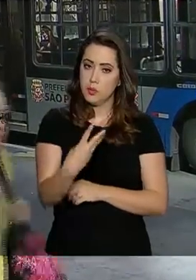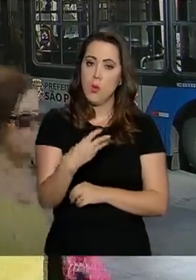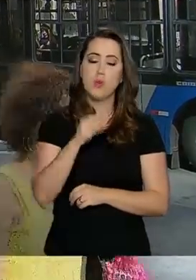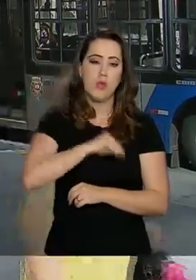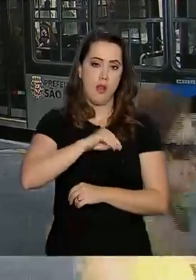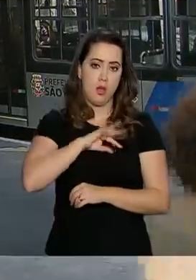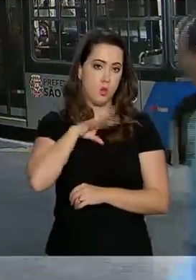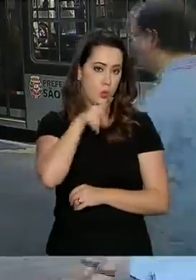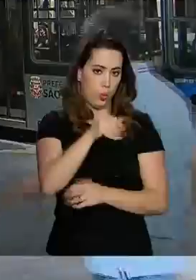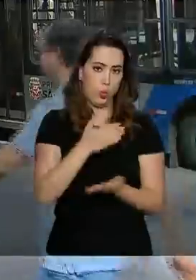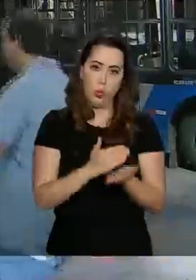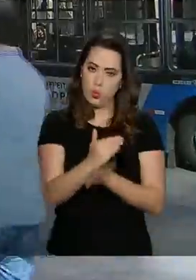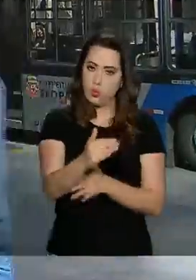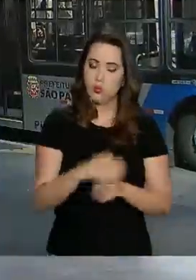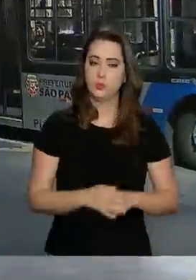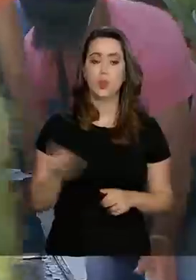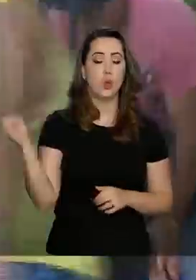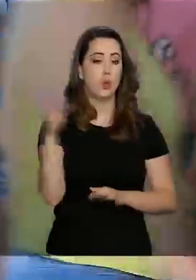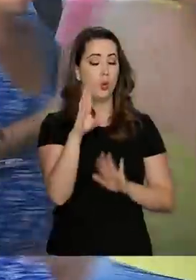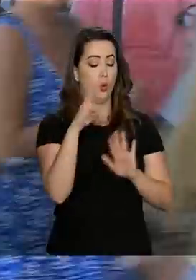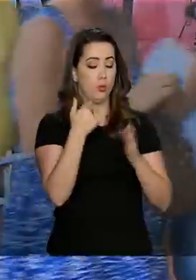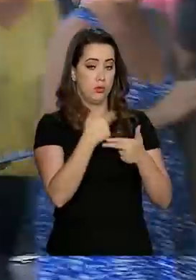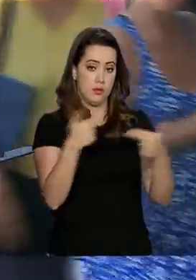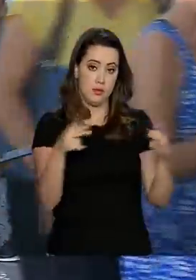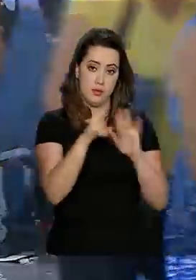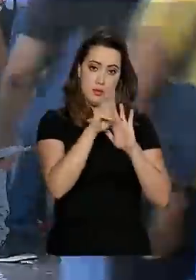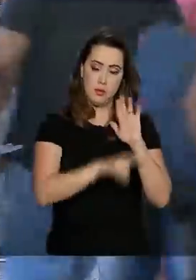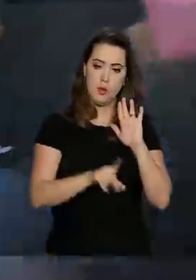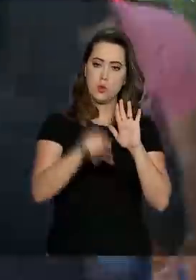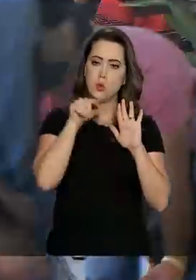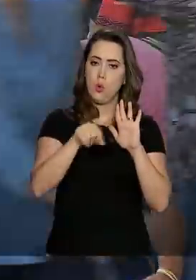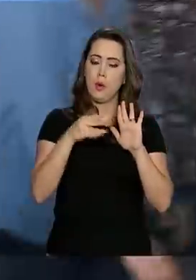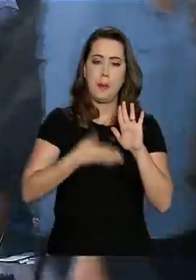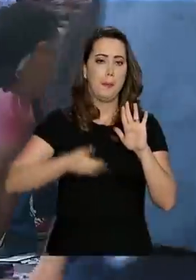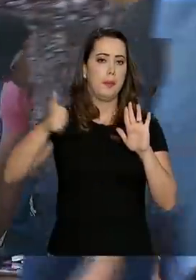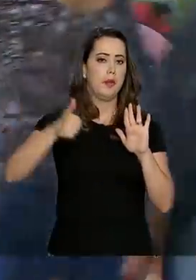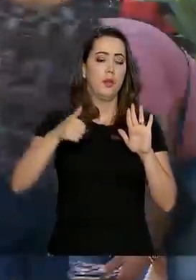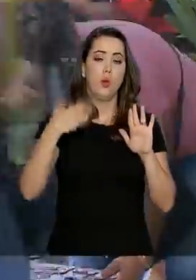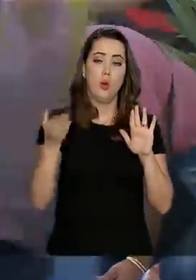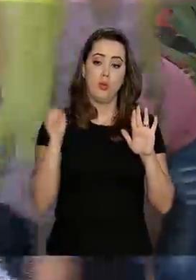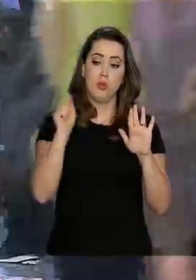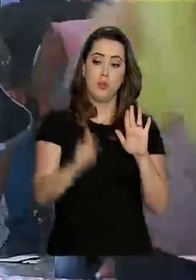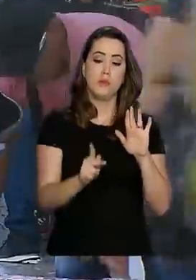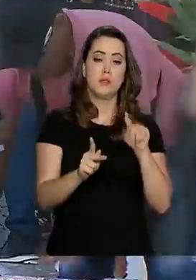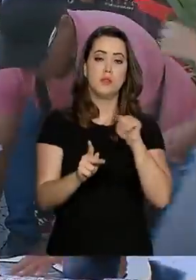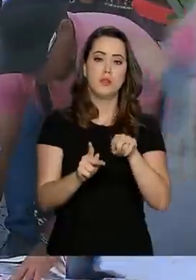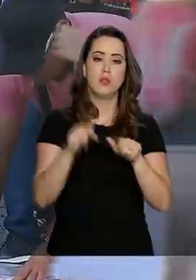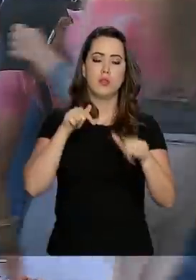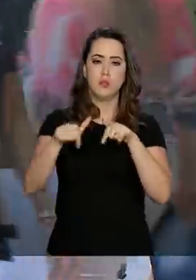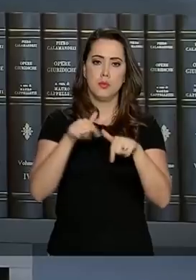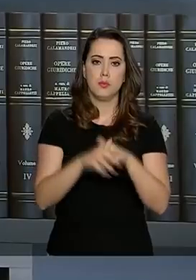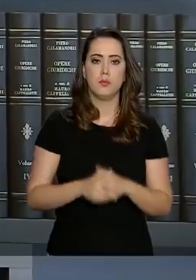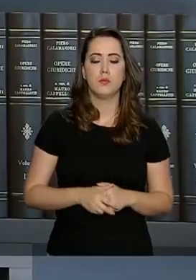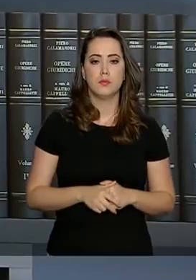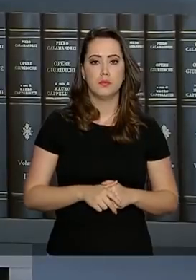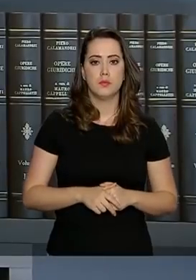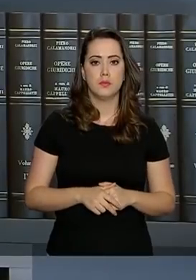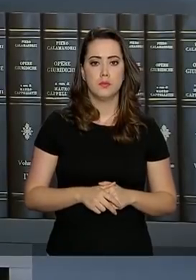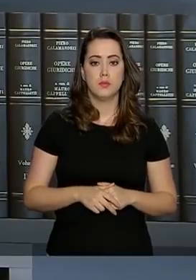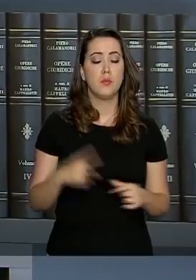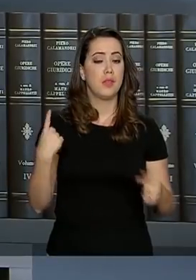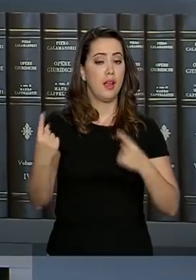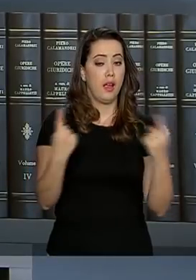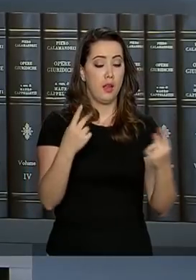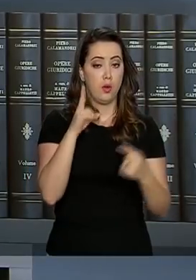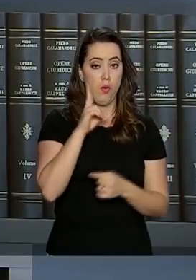os casos previstos na nova Previdência, quem escolhe a melhor opção na hora de se aposentar é o trabalhador. Cabe a cada um